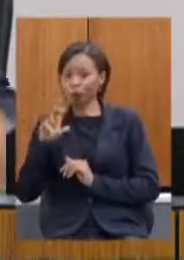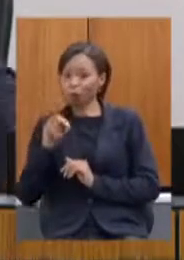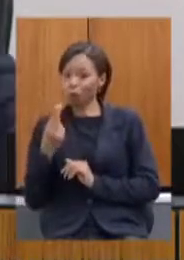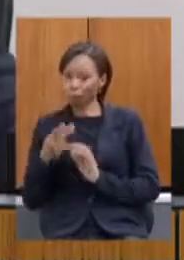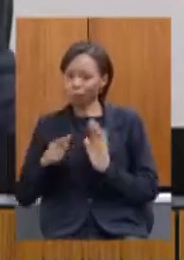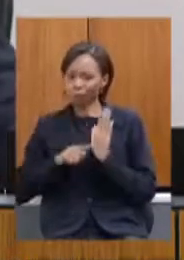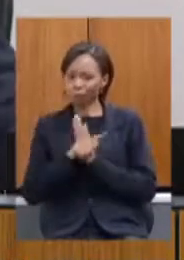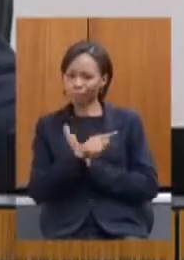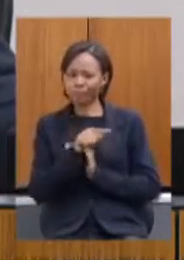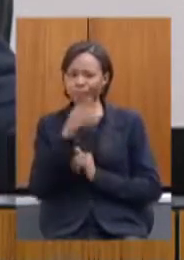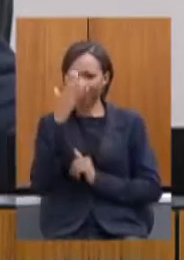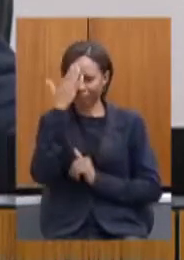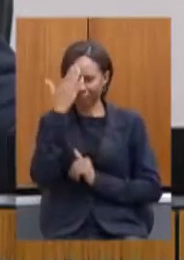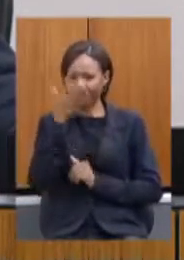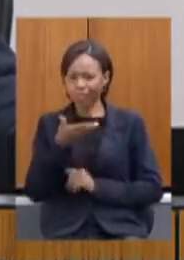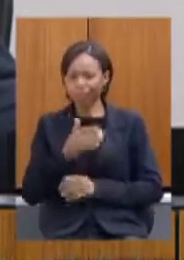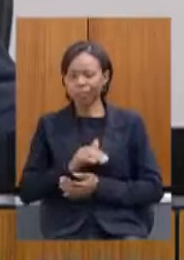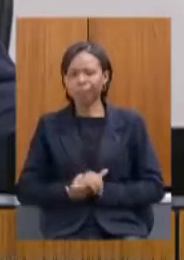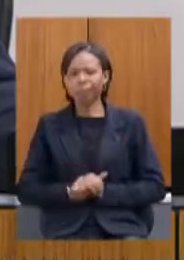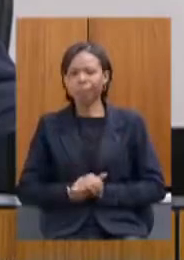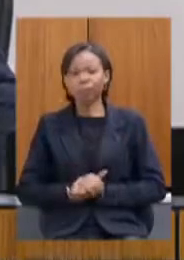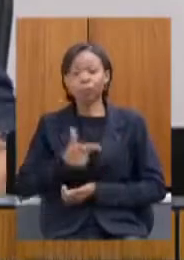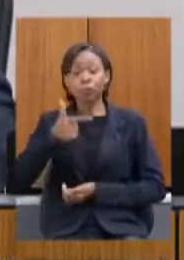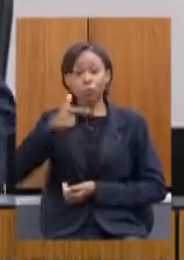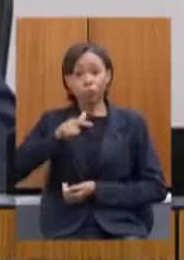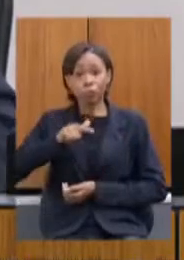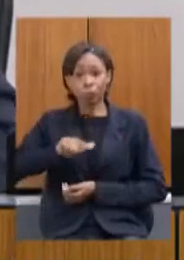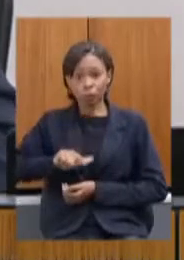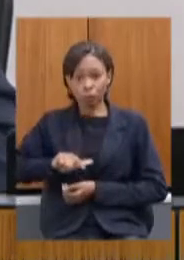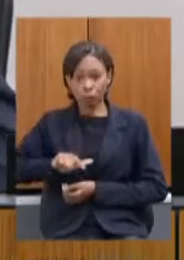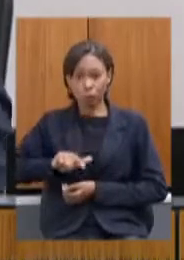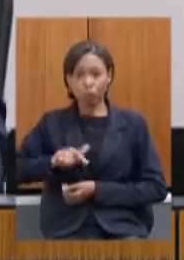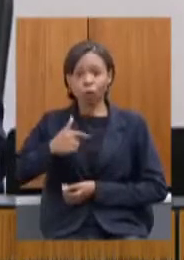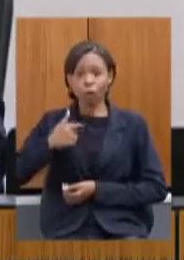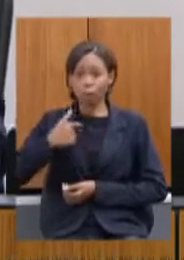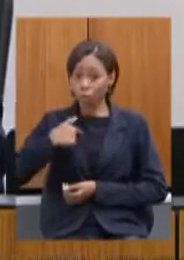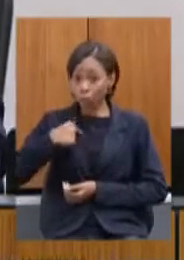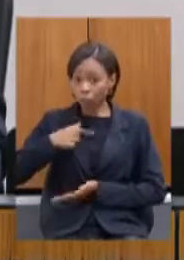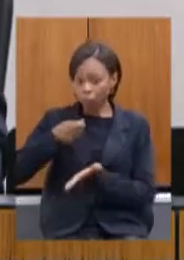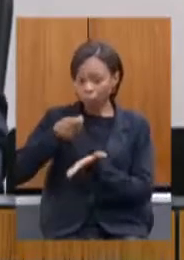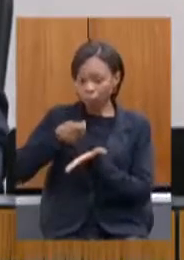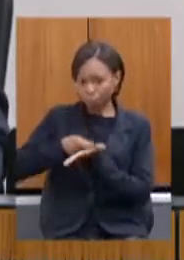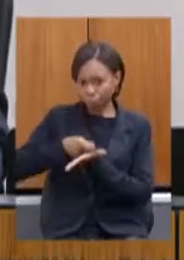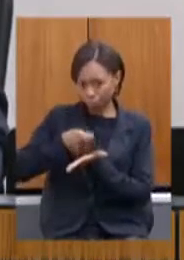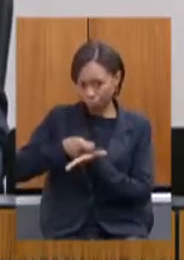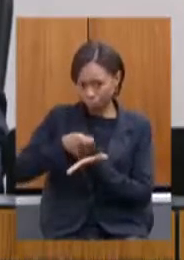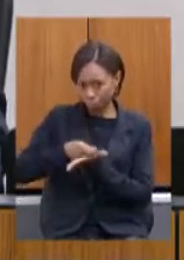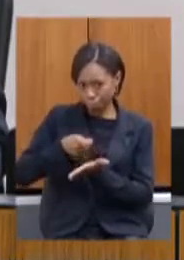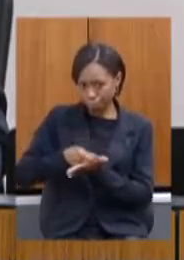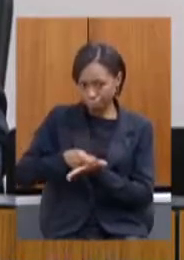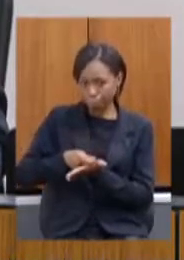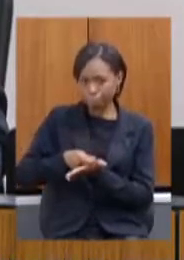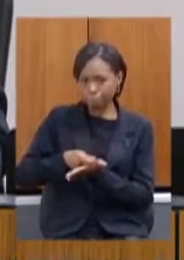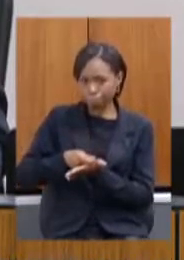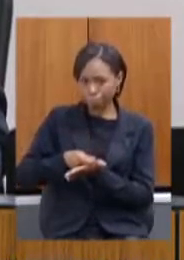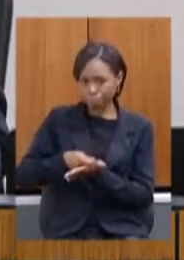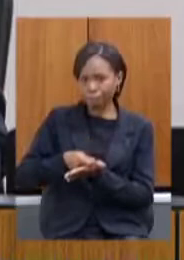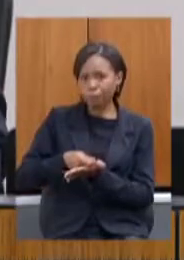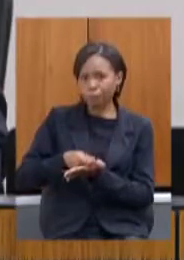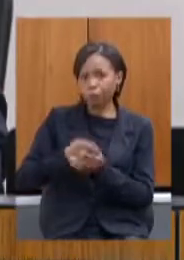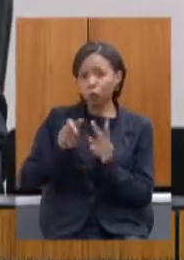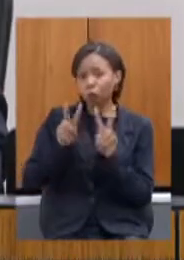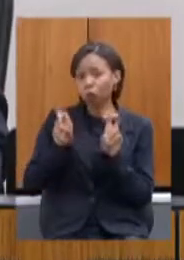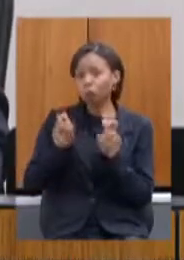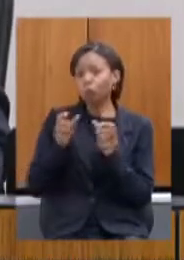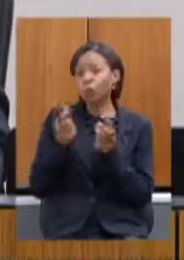vou mais uma vez cobrar aqui sobre o pagamento